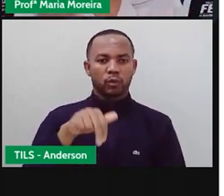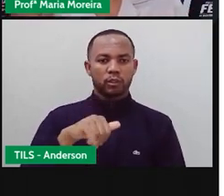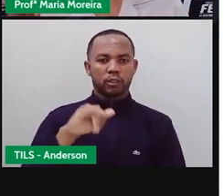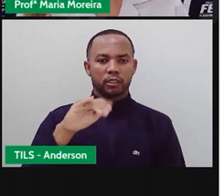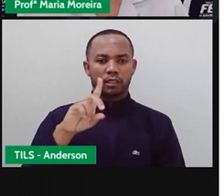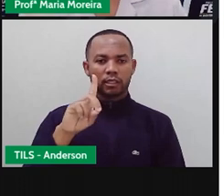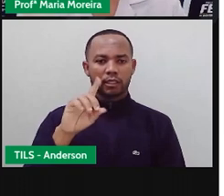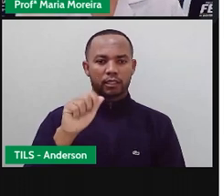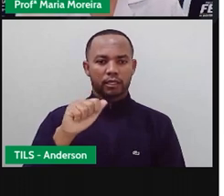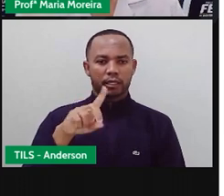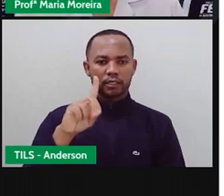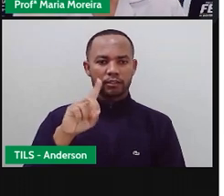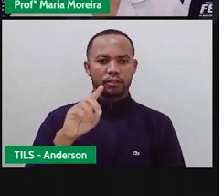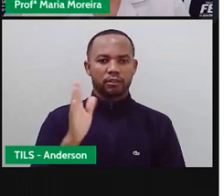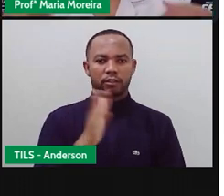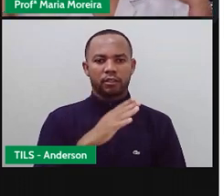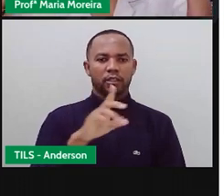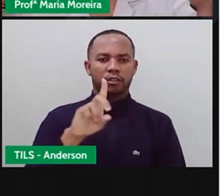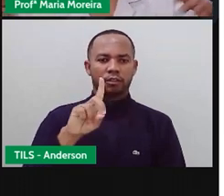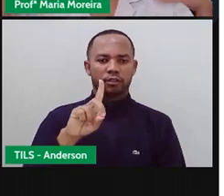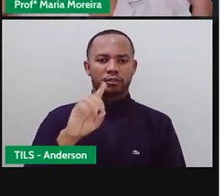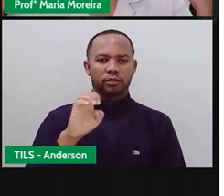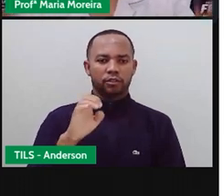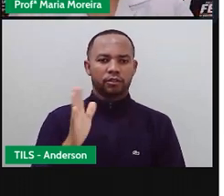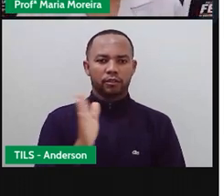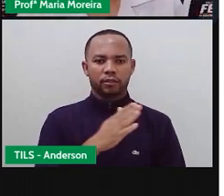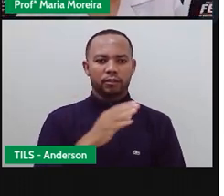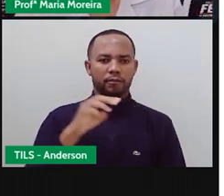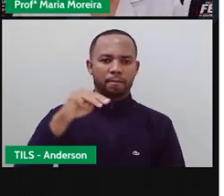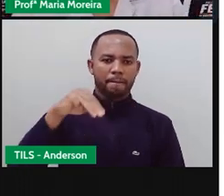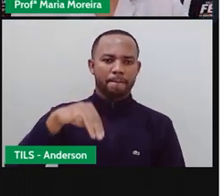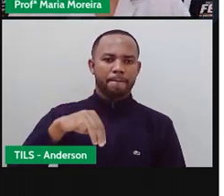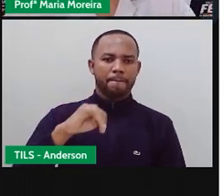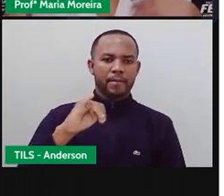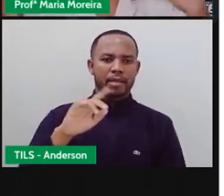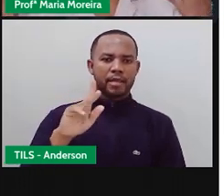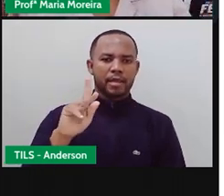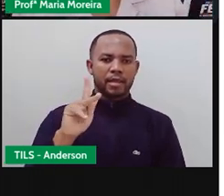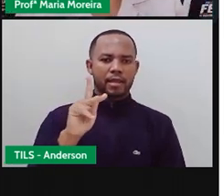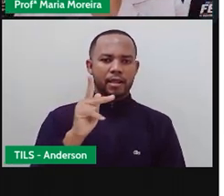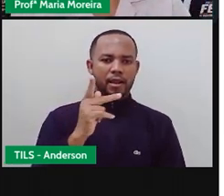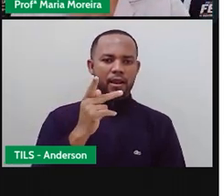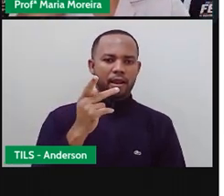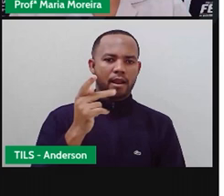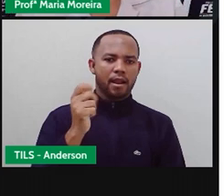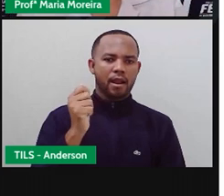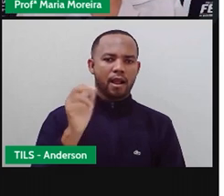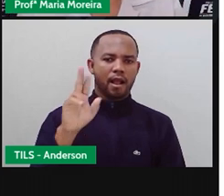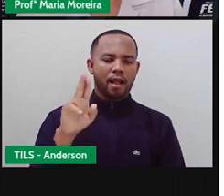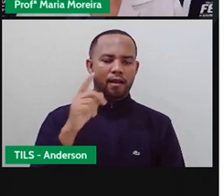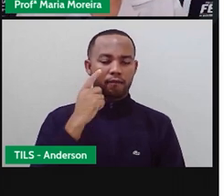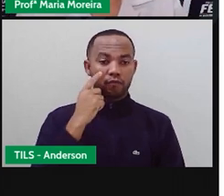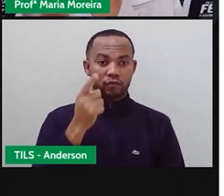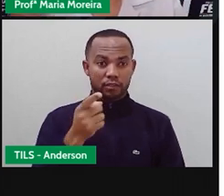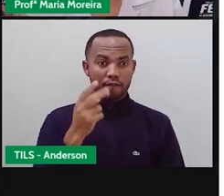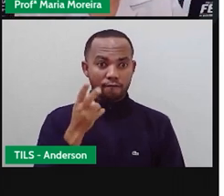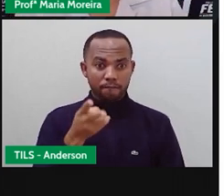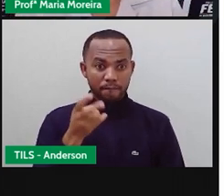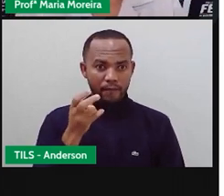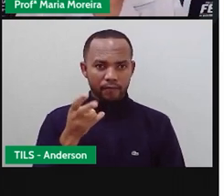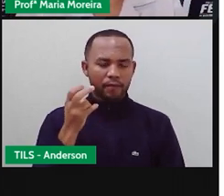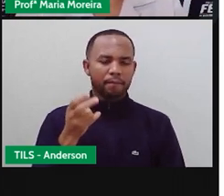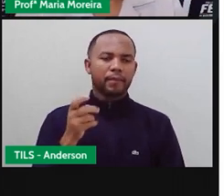E fica aí mais uma dica da PRO Que vocês procurem números, tá? E desenhem aí, escrevam aí no caderno de vocês Esse